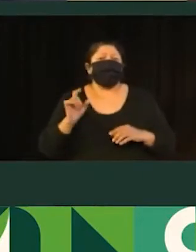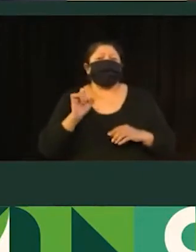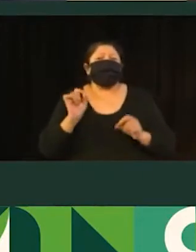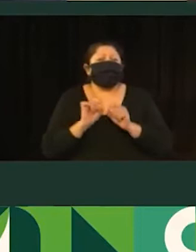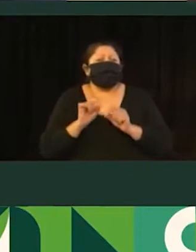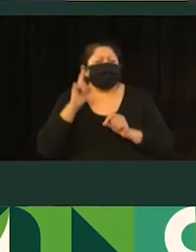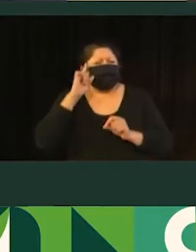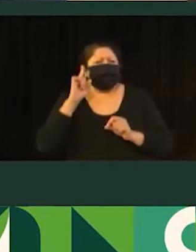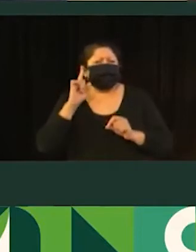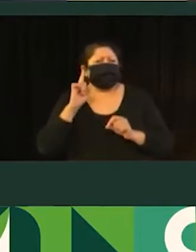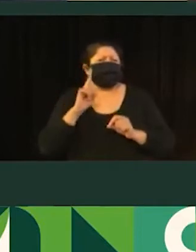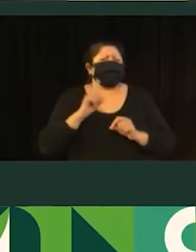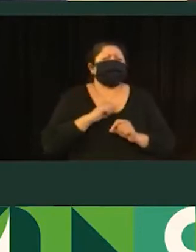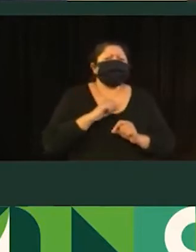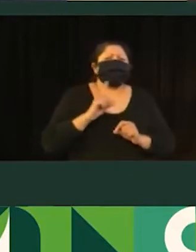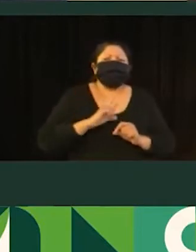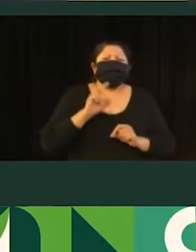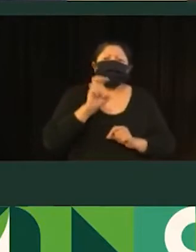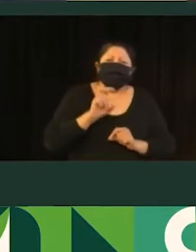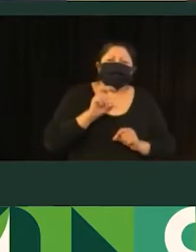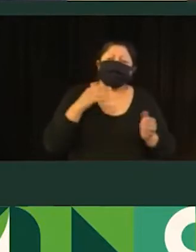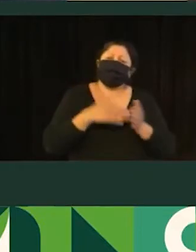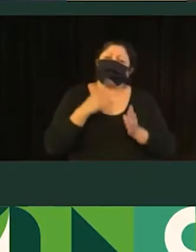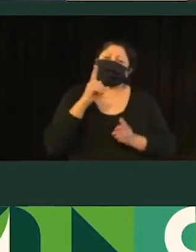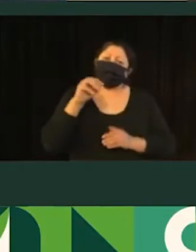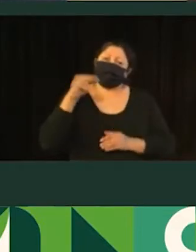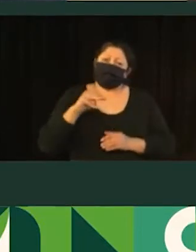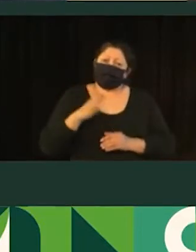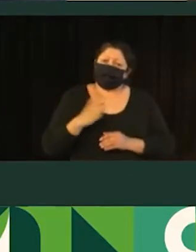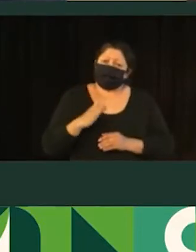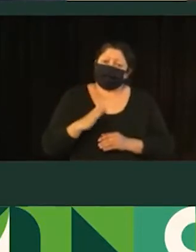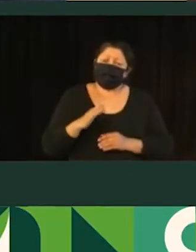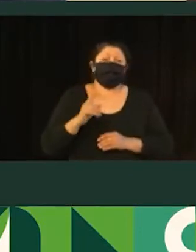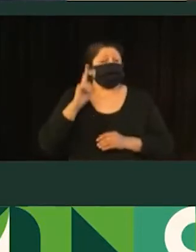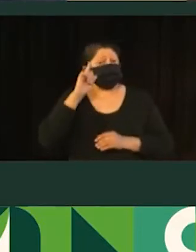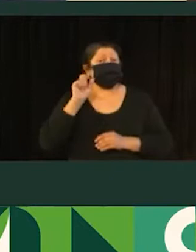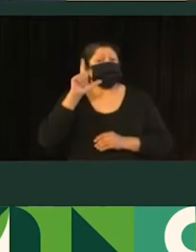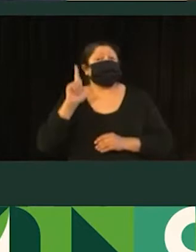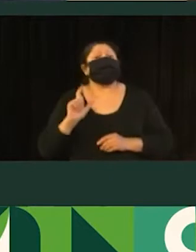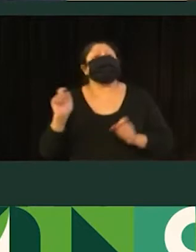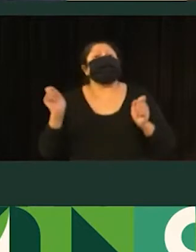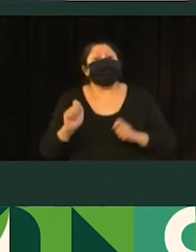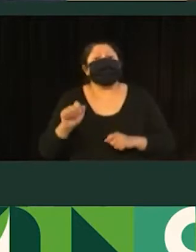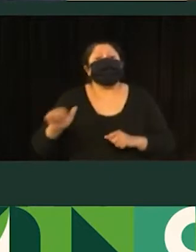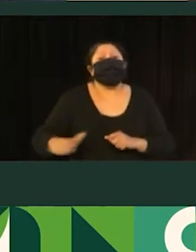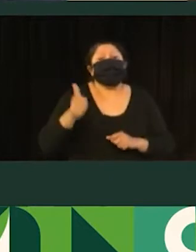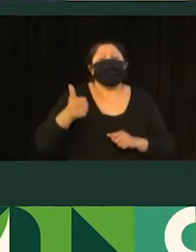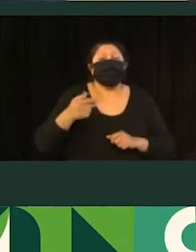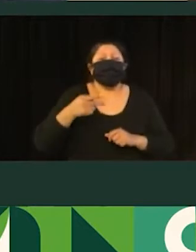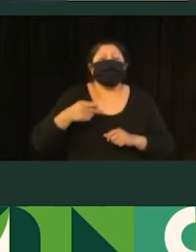tem uma concentração de viagens de 5 a 10 minutos. Então, voltando à ideia, que eu posso favorecer essas viagens mais